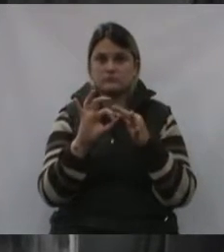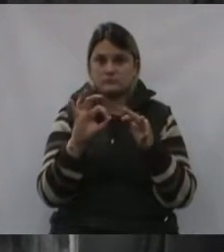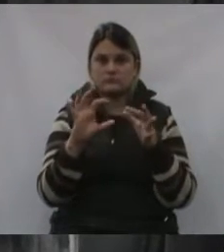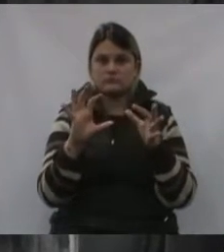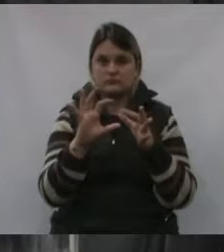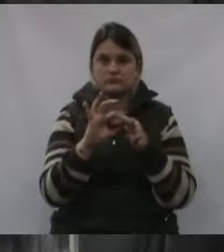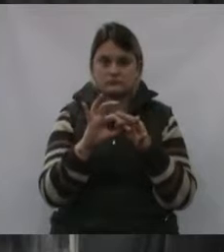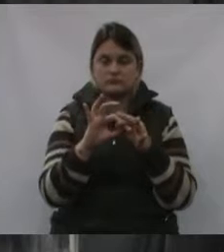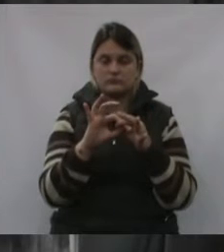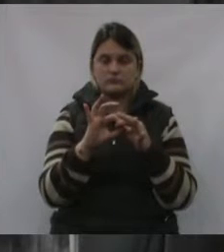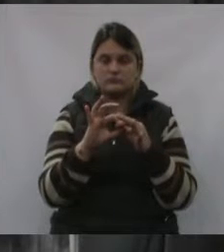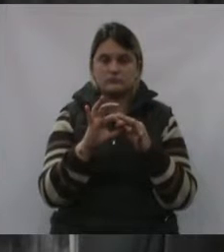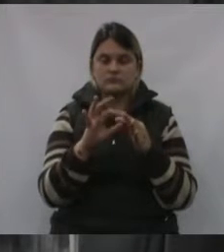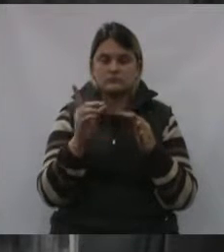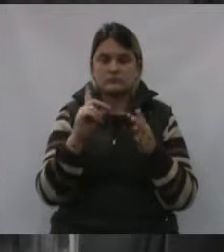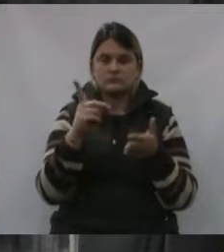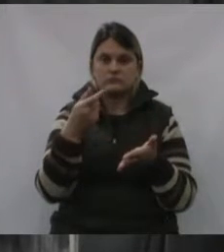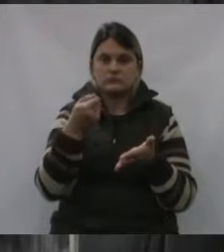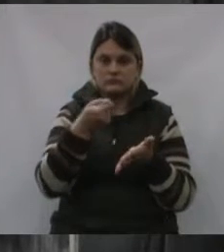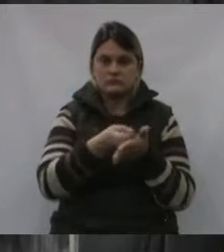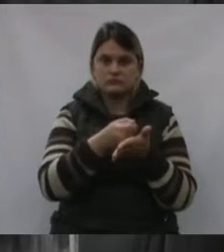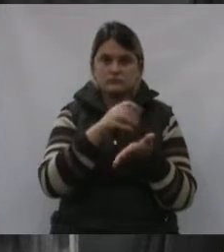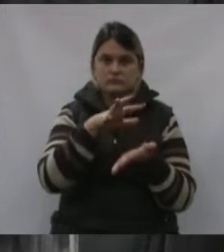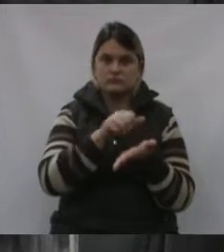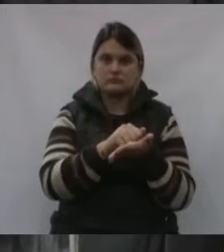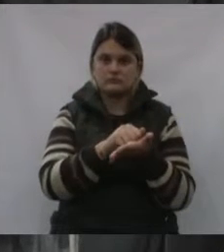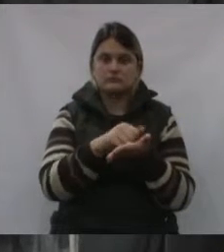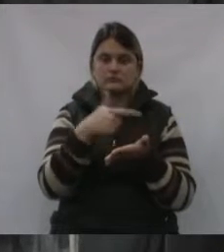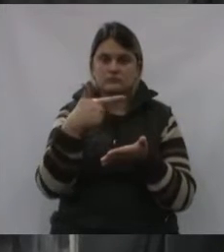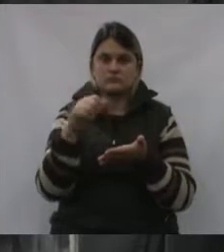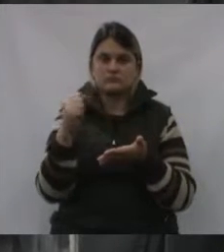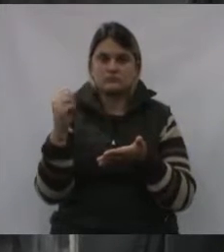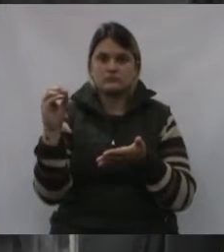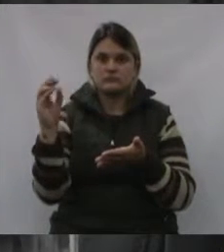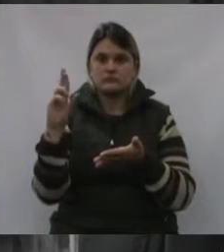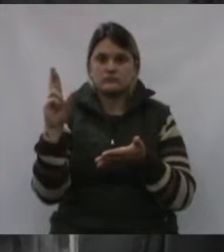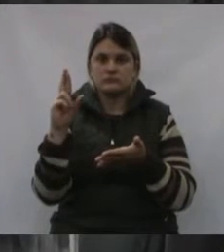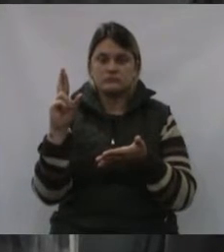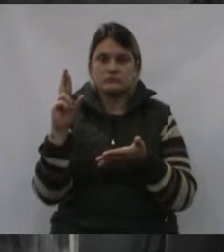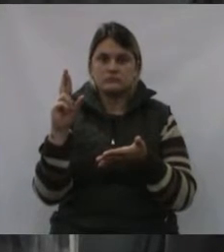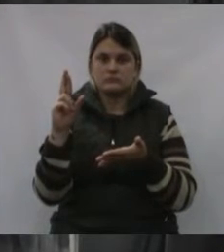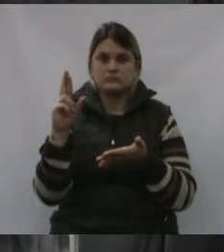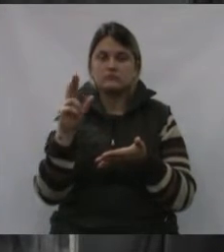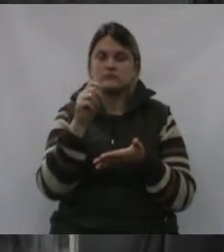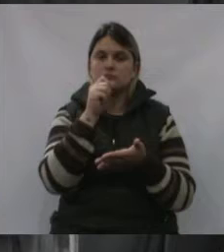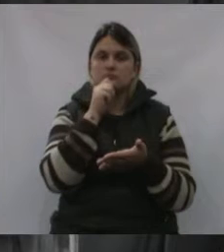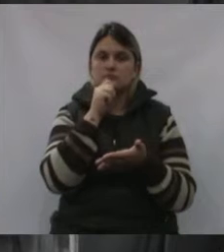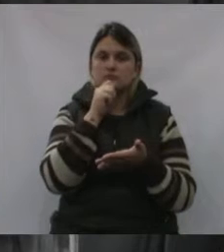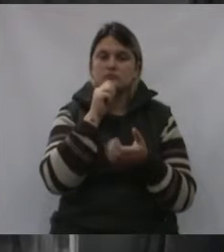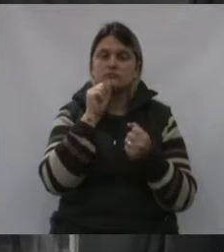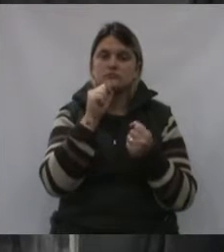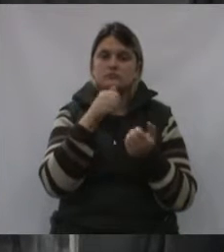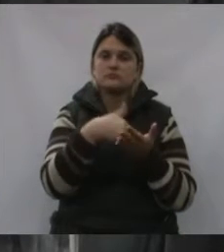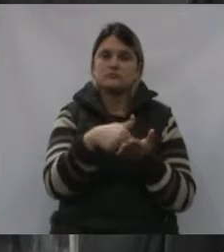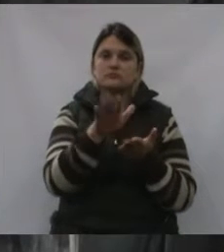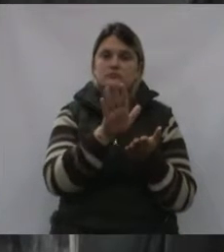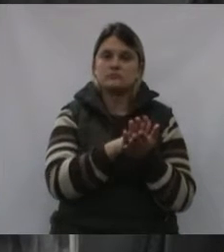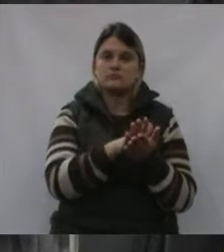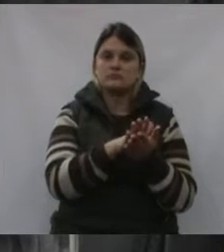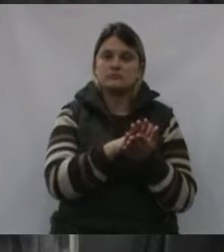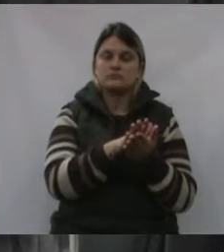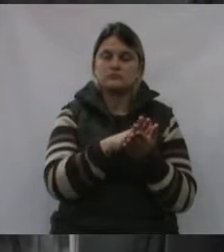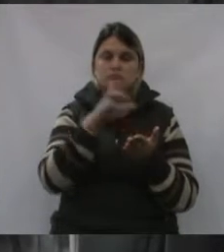na tubulação, ainda vai ser autuado pela